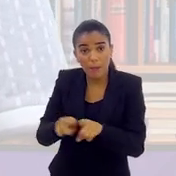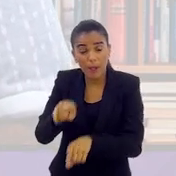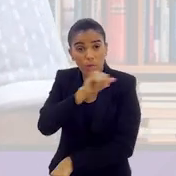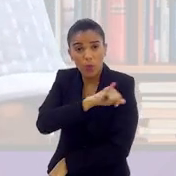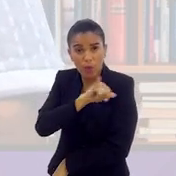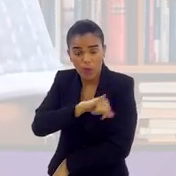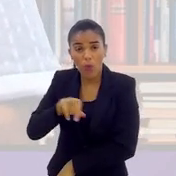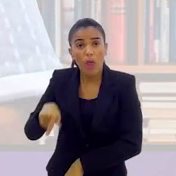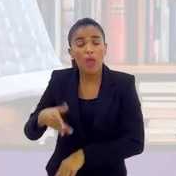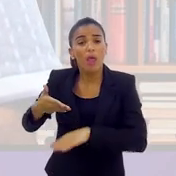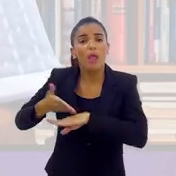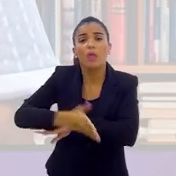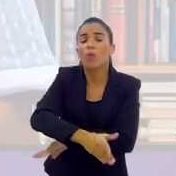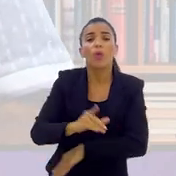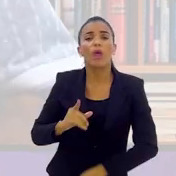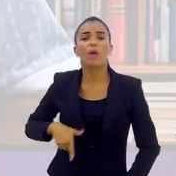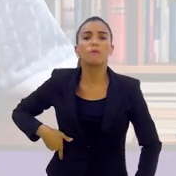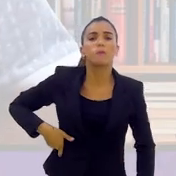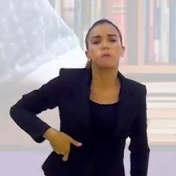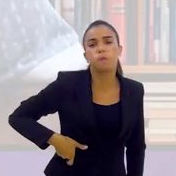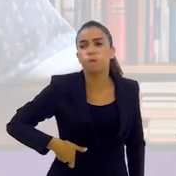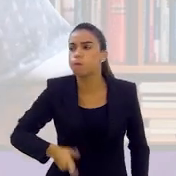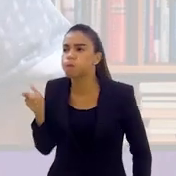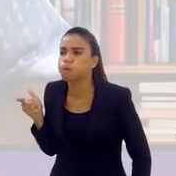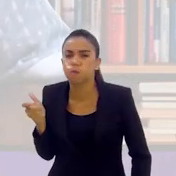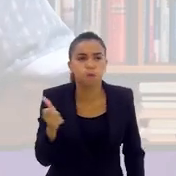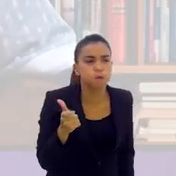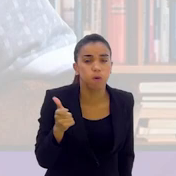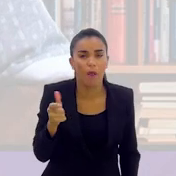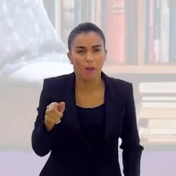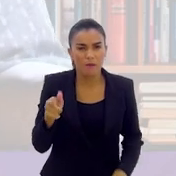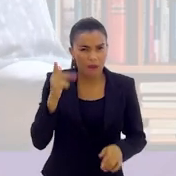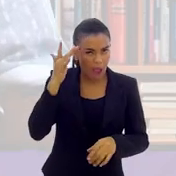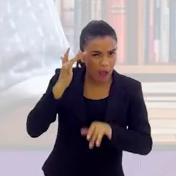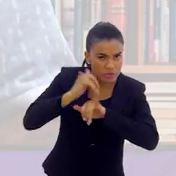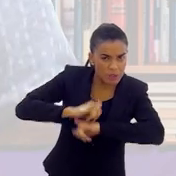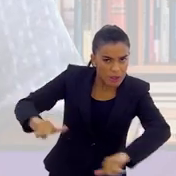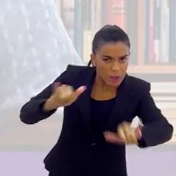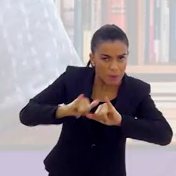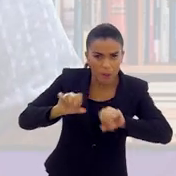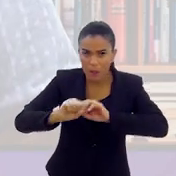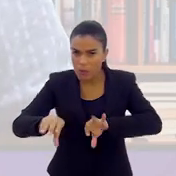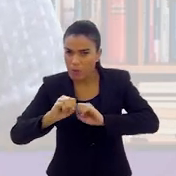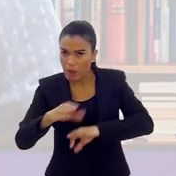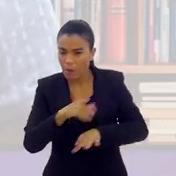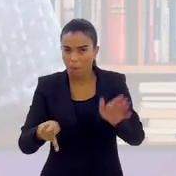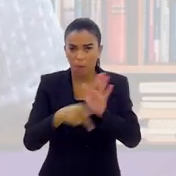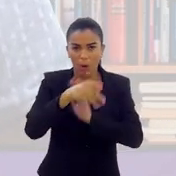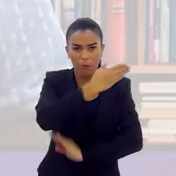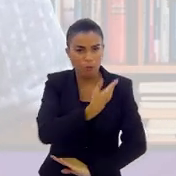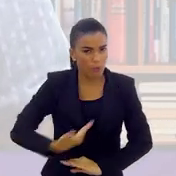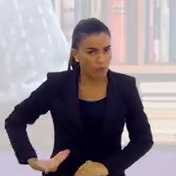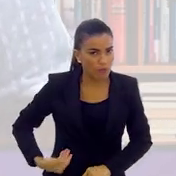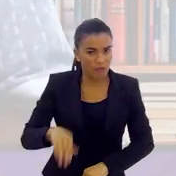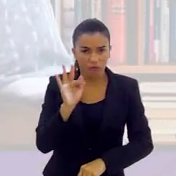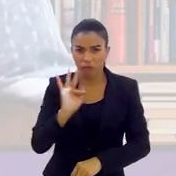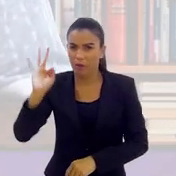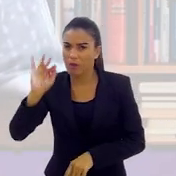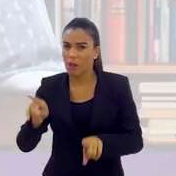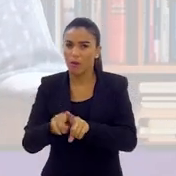Rio de Janeiro também entrou armado. Quer dizer, você acha que campanhas educativas dos governos,